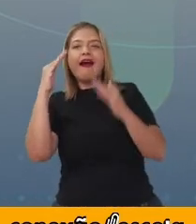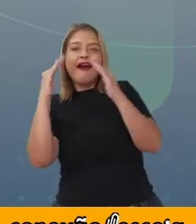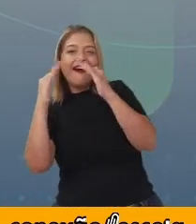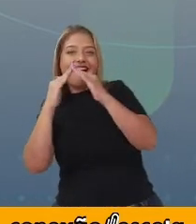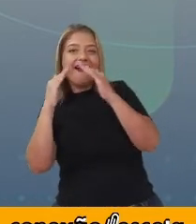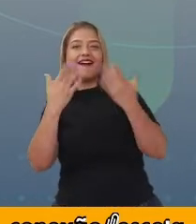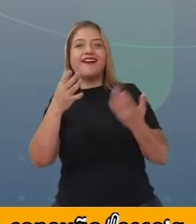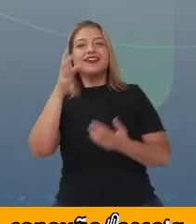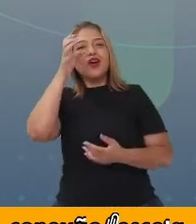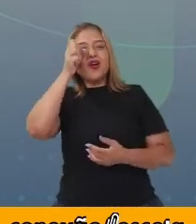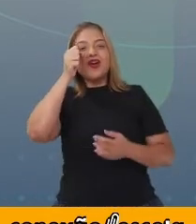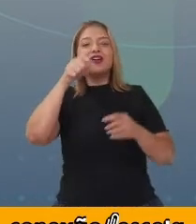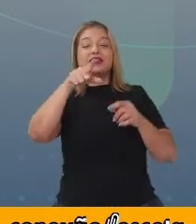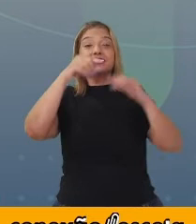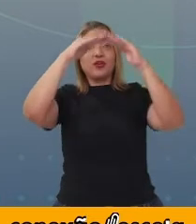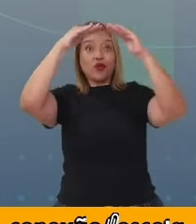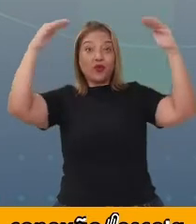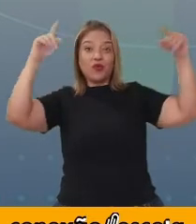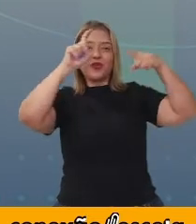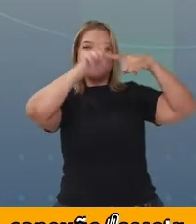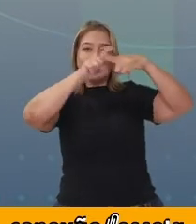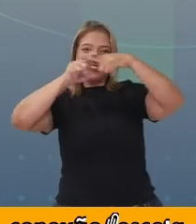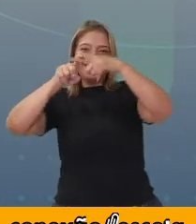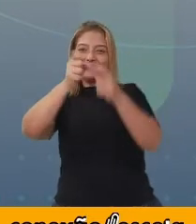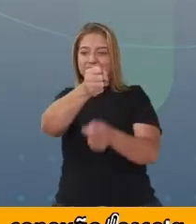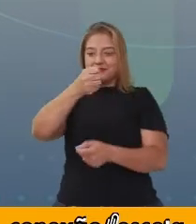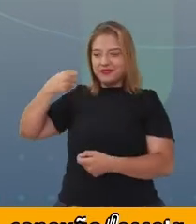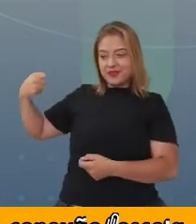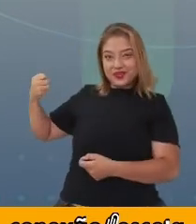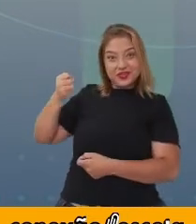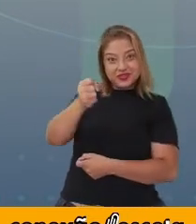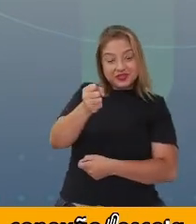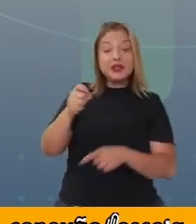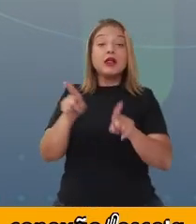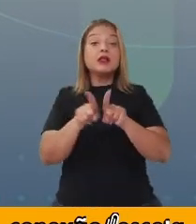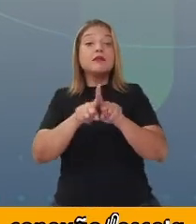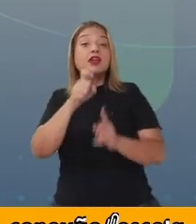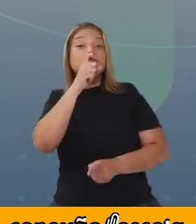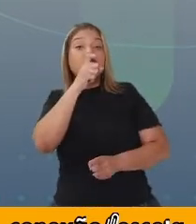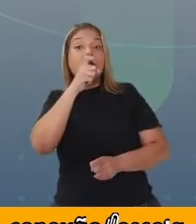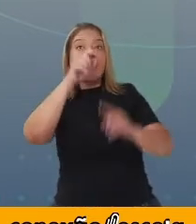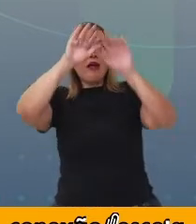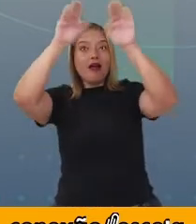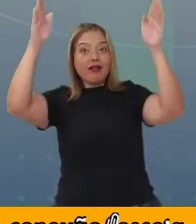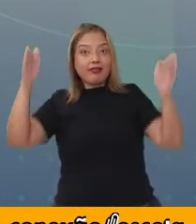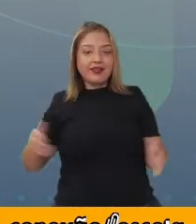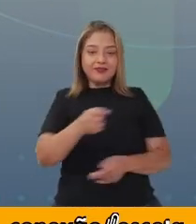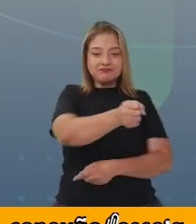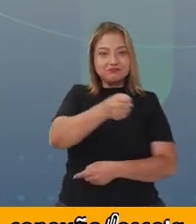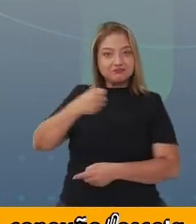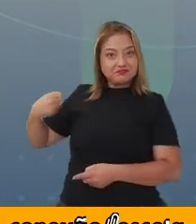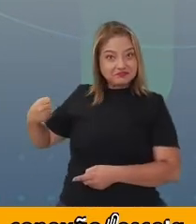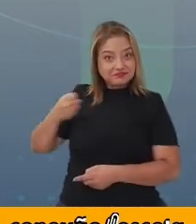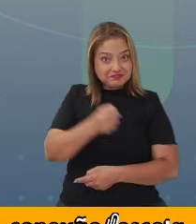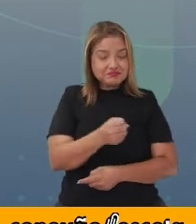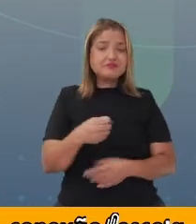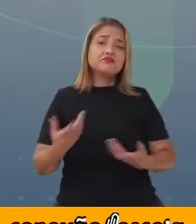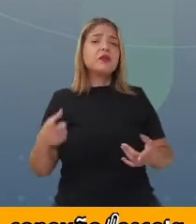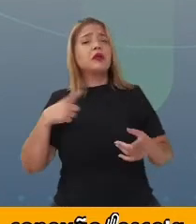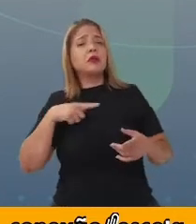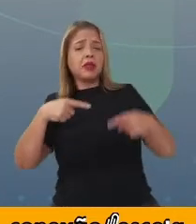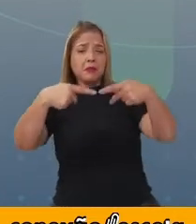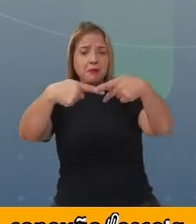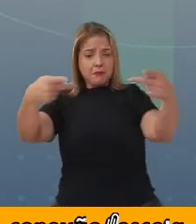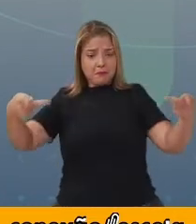-roupa, a porta da geladeira, do prato, quando nos alimentamos, tem pratos de